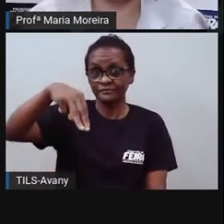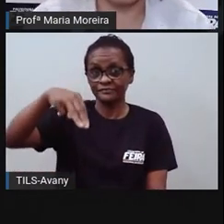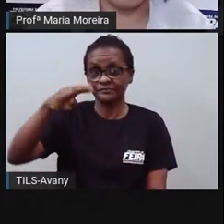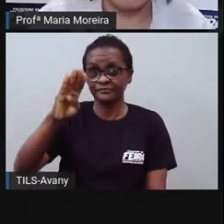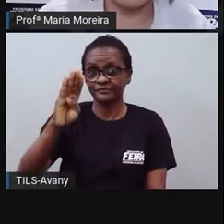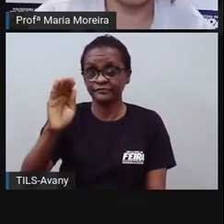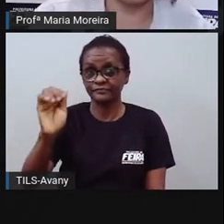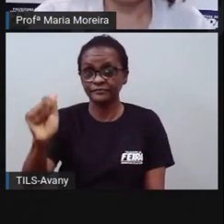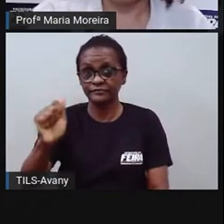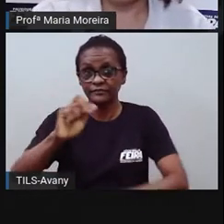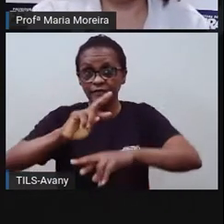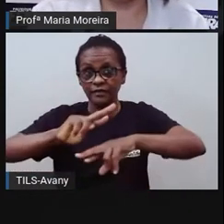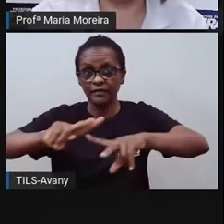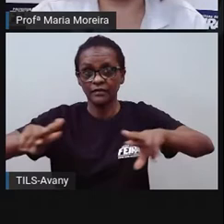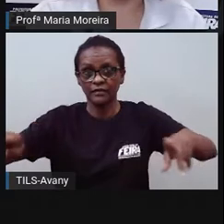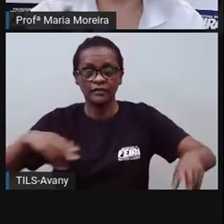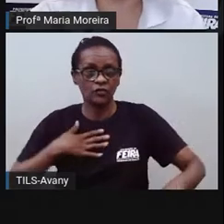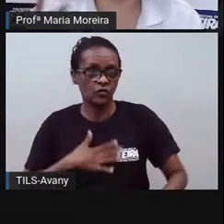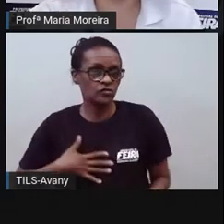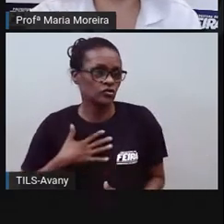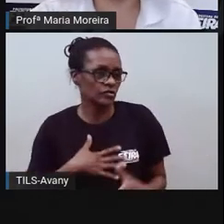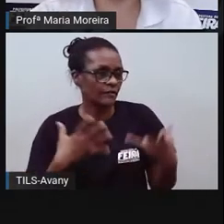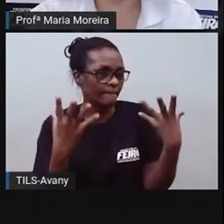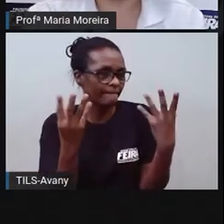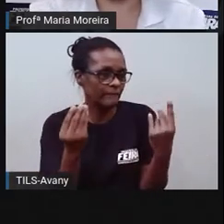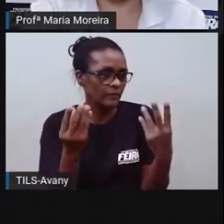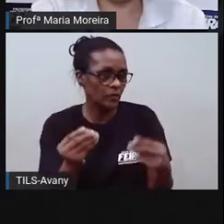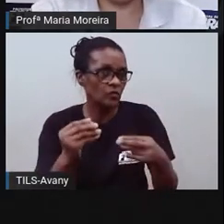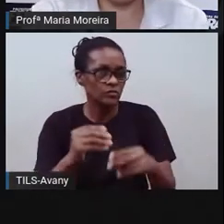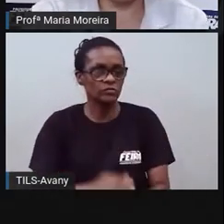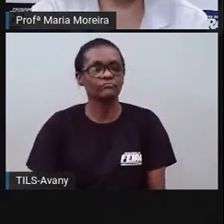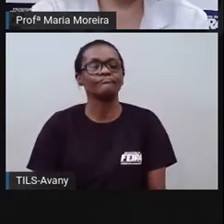machixe, o maculelê, que são aí estilos, né?